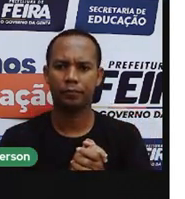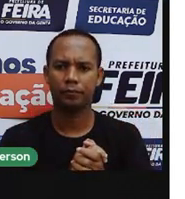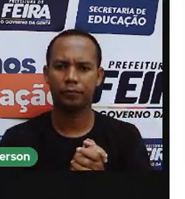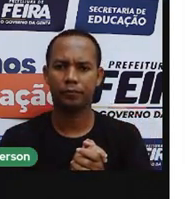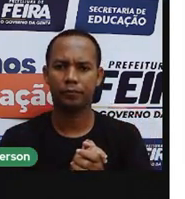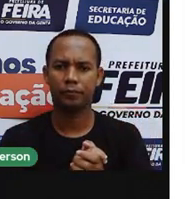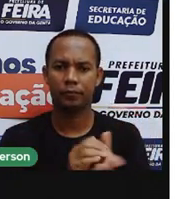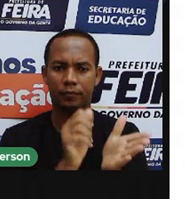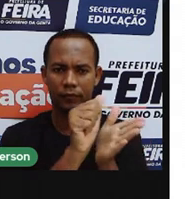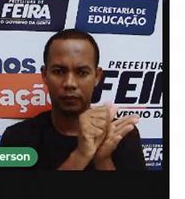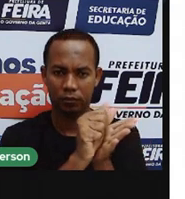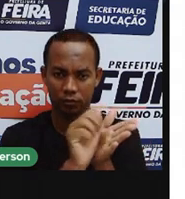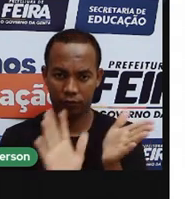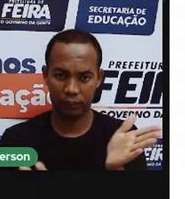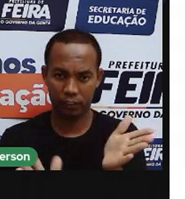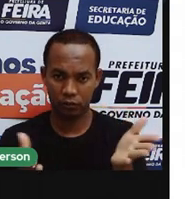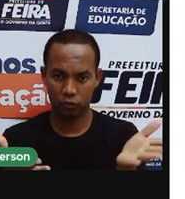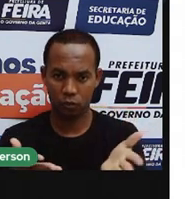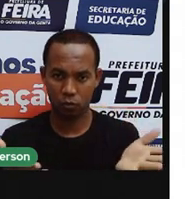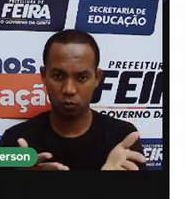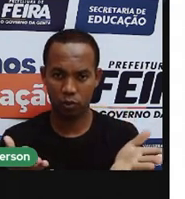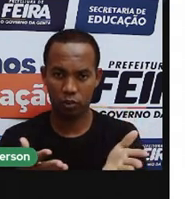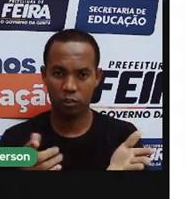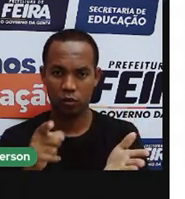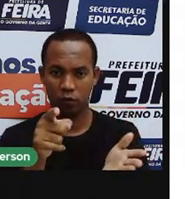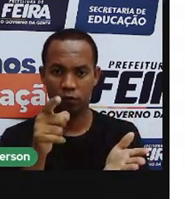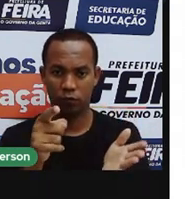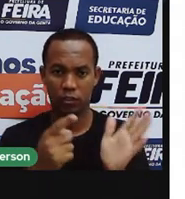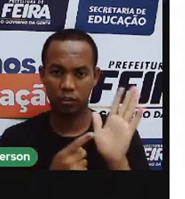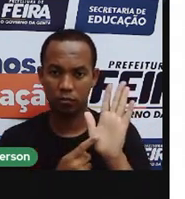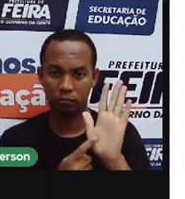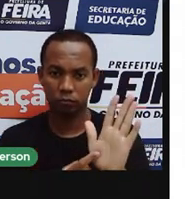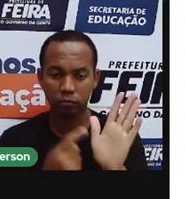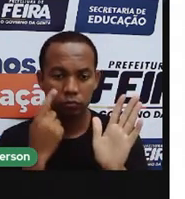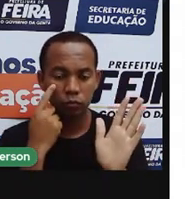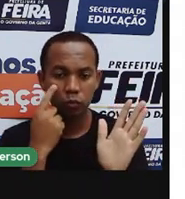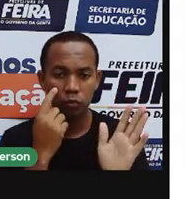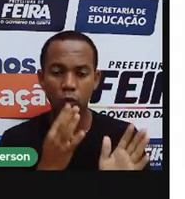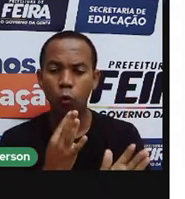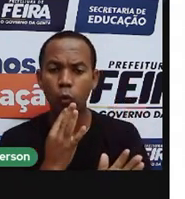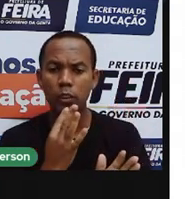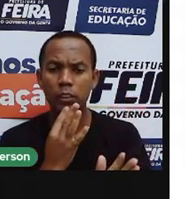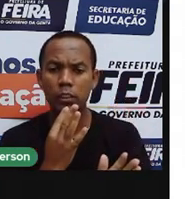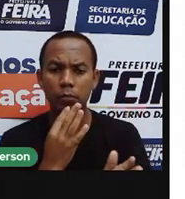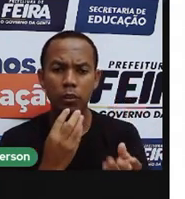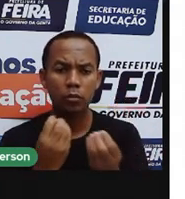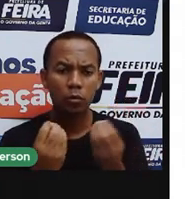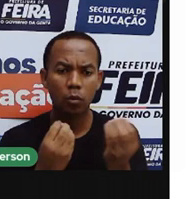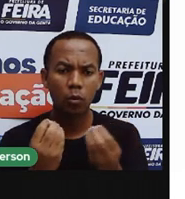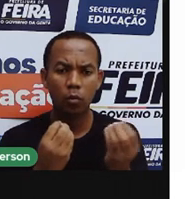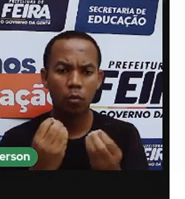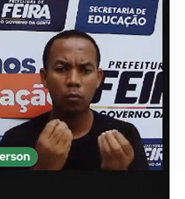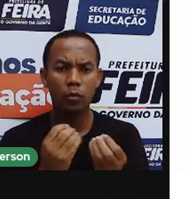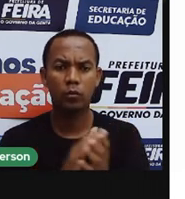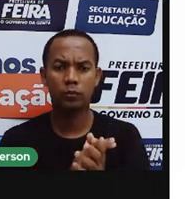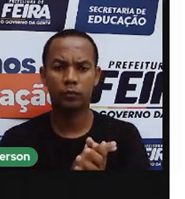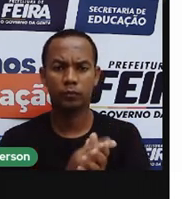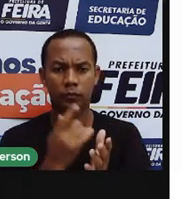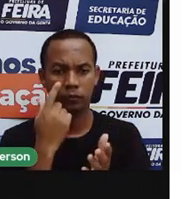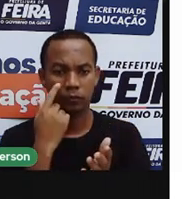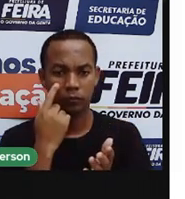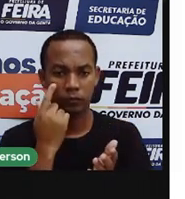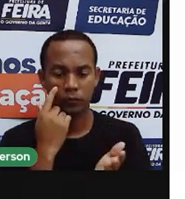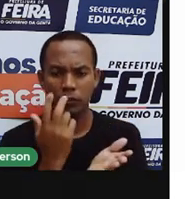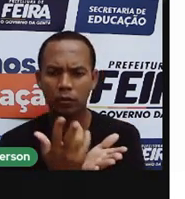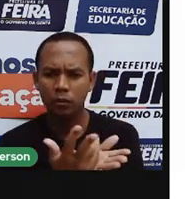na atividade de hoje, você irá demonstrar alguns desses conhecimentos adquiridos. Através do quê? Da charge